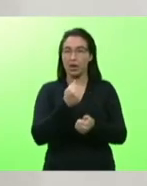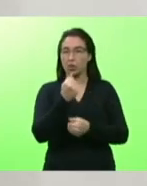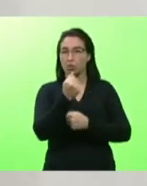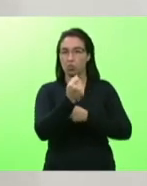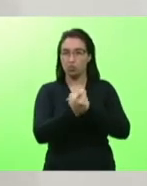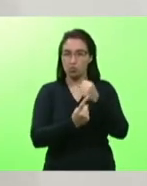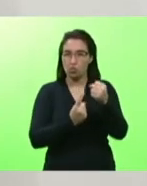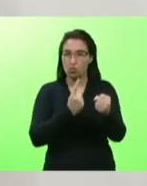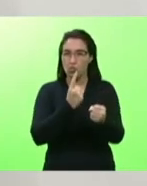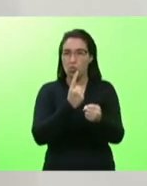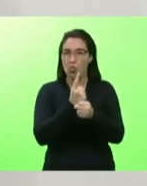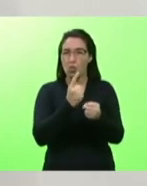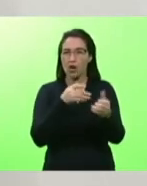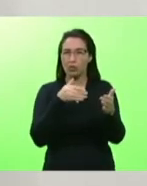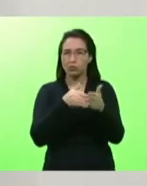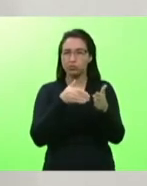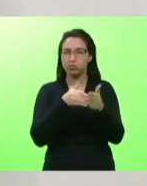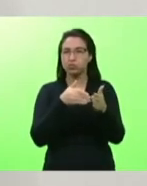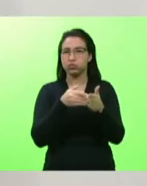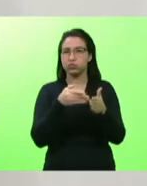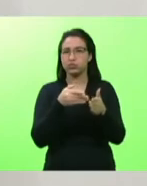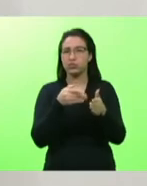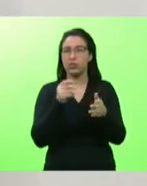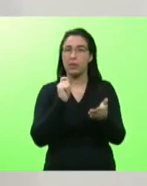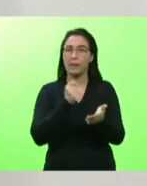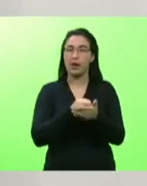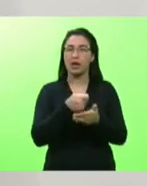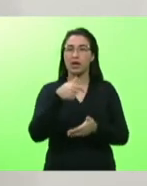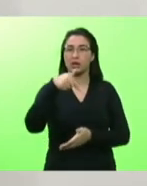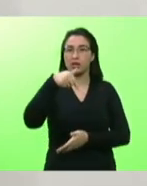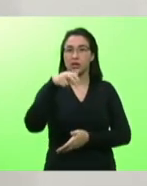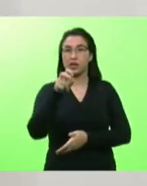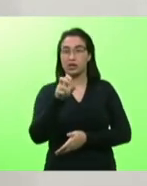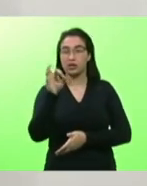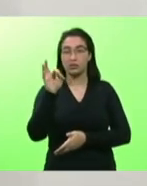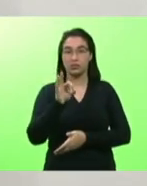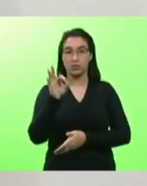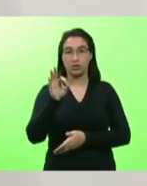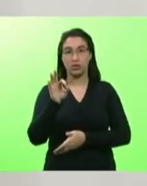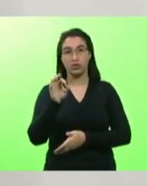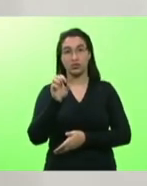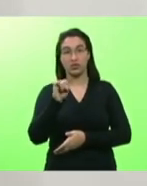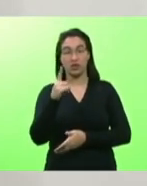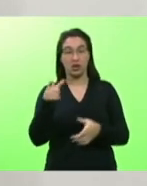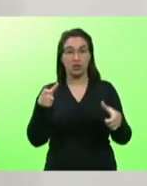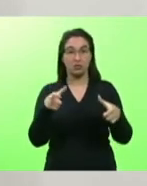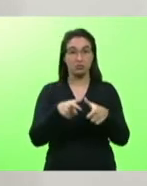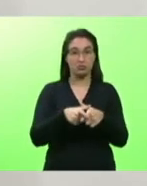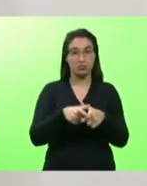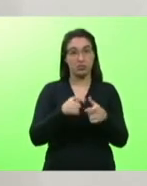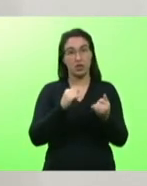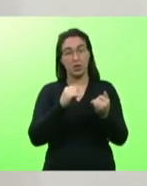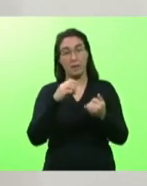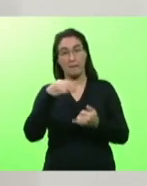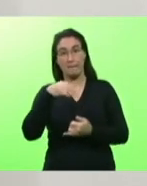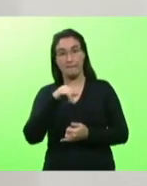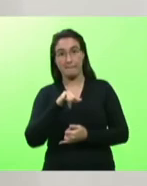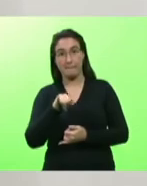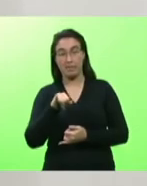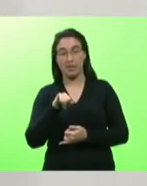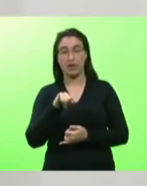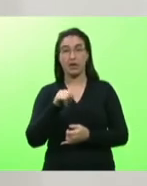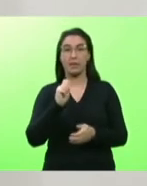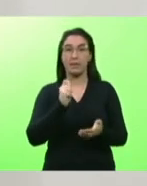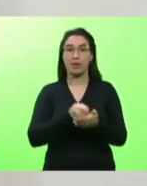que ele pague 75% se ele é um micro ou pequeno empreendedor ou se ele é um MEI pague 50%